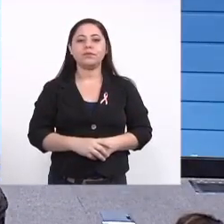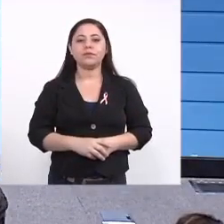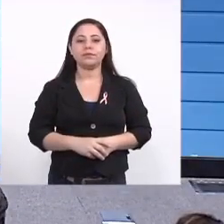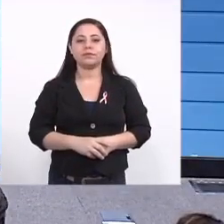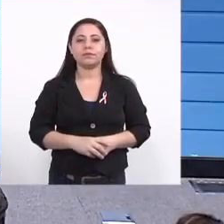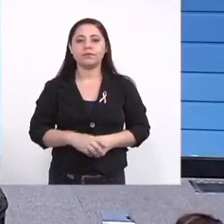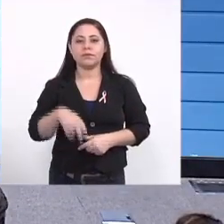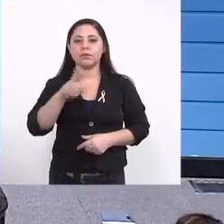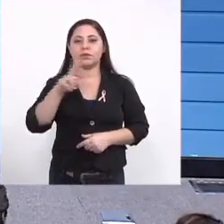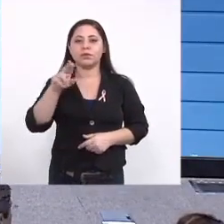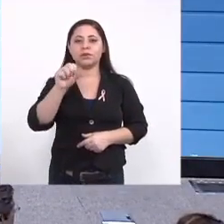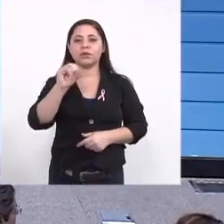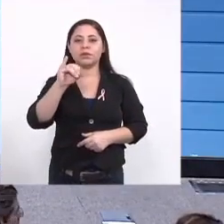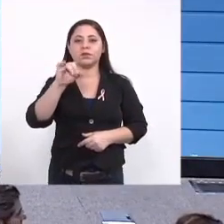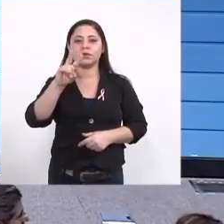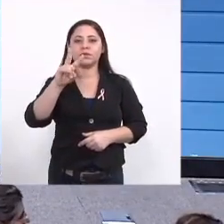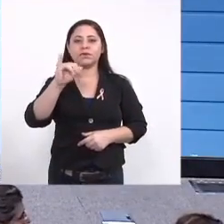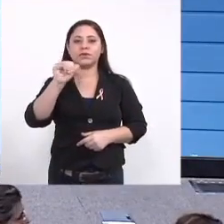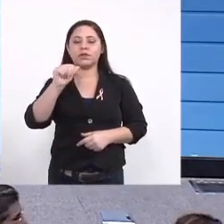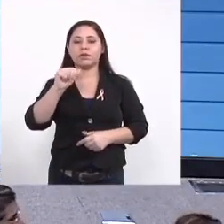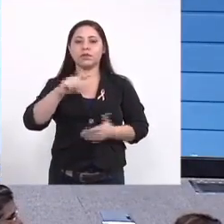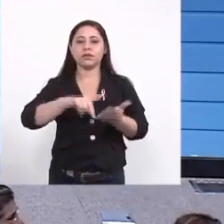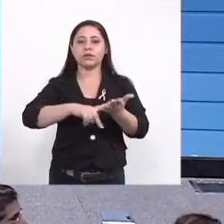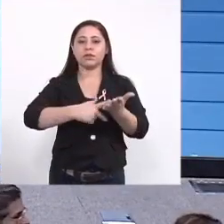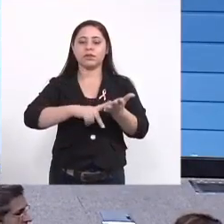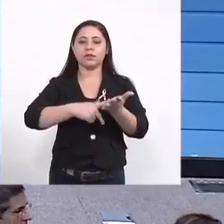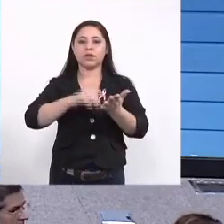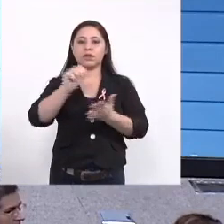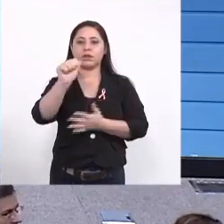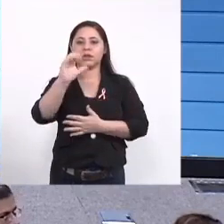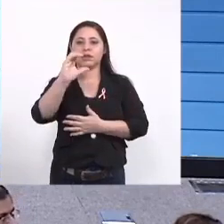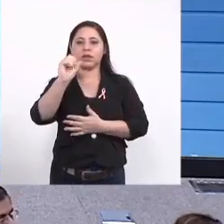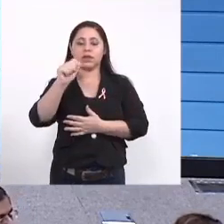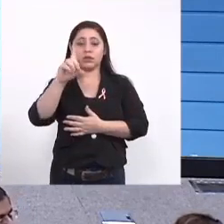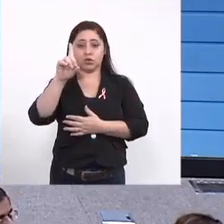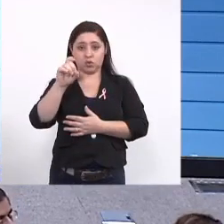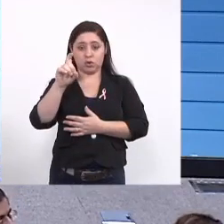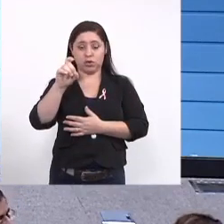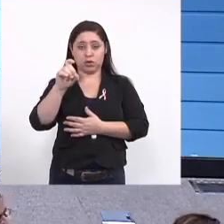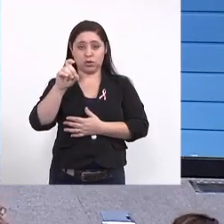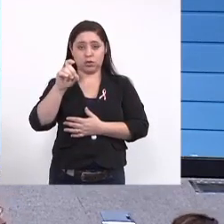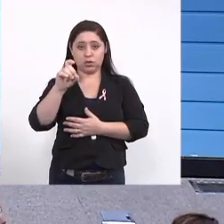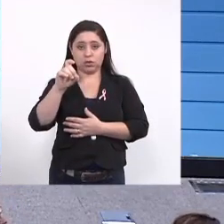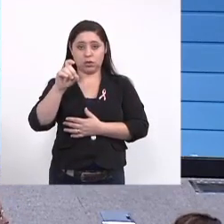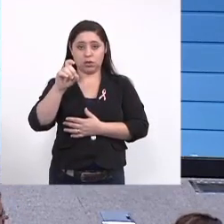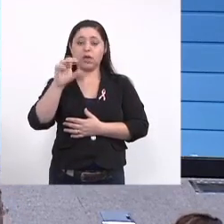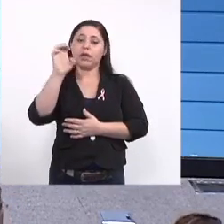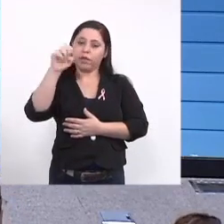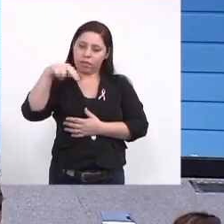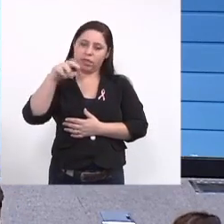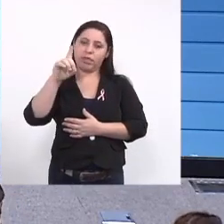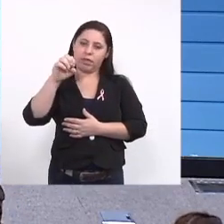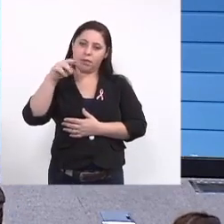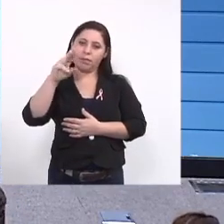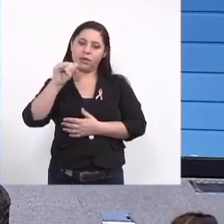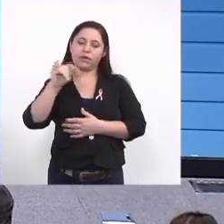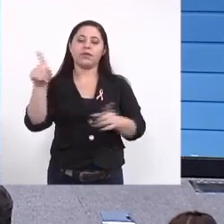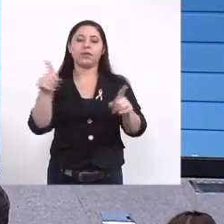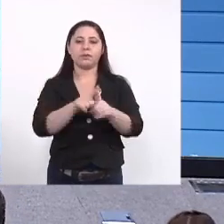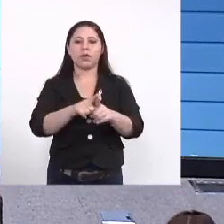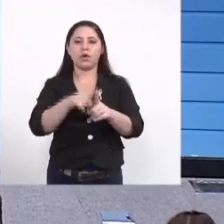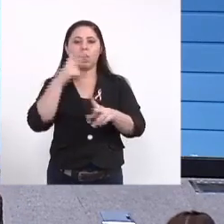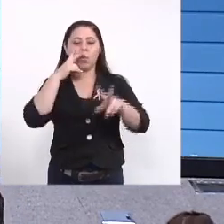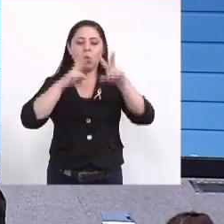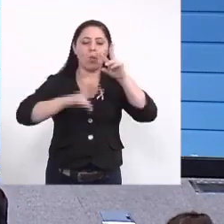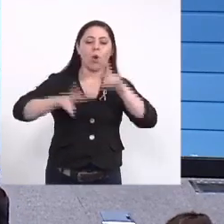meu nome é Silvia eu sou do sindicato dos agentes comunitários em Dourados agentes comunitários e endemias e aí olhar